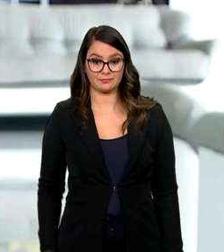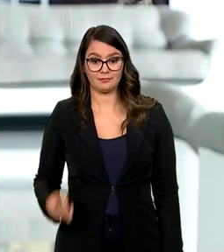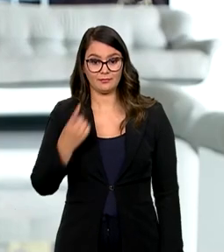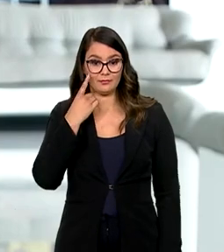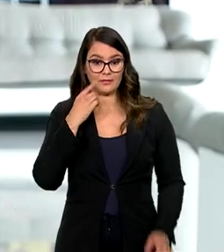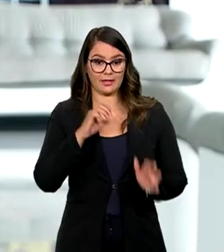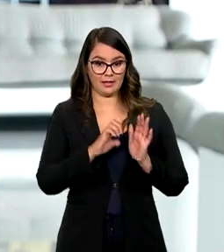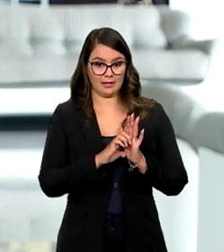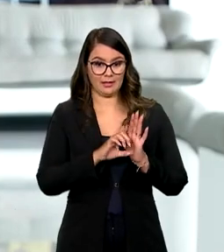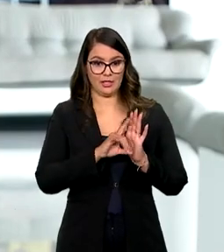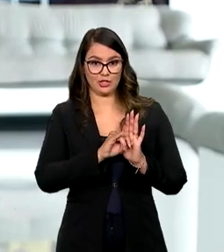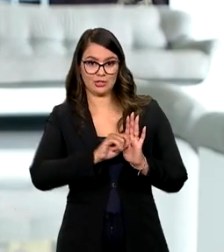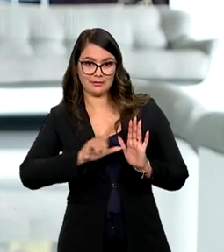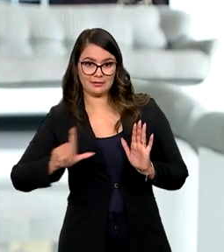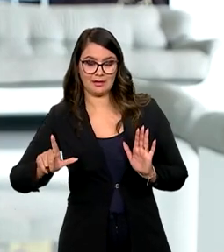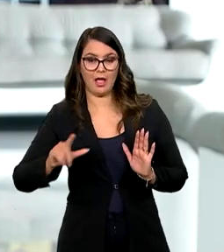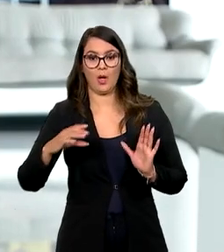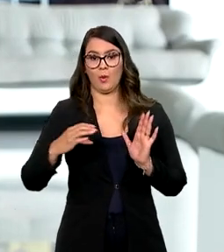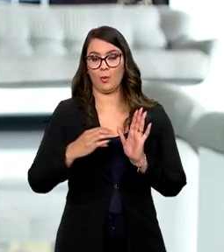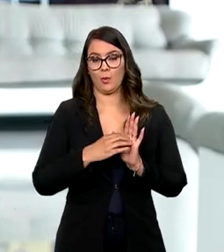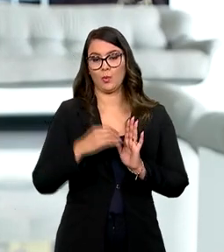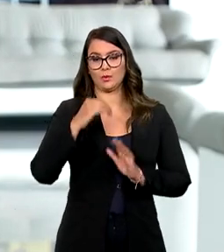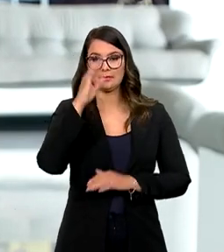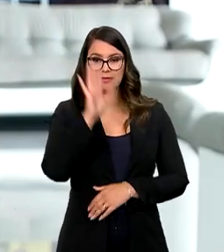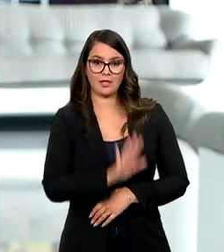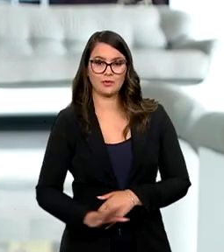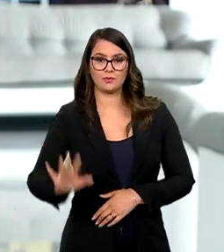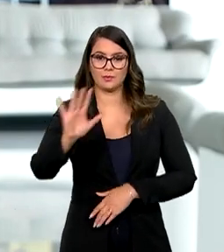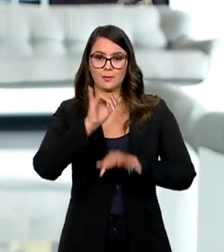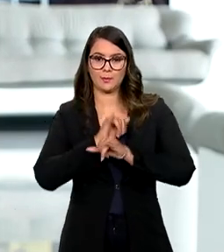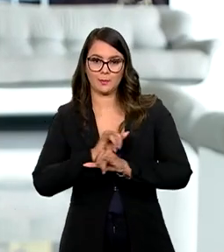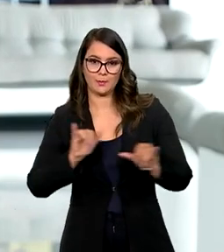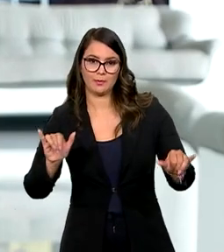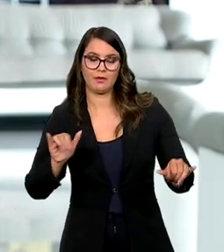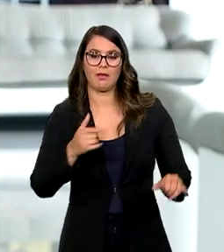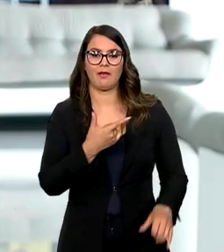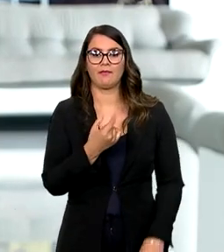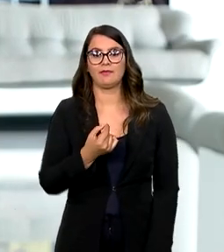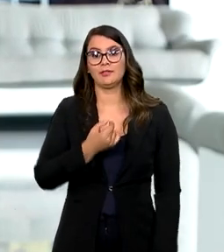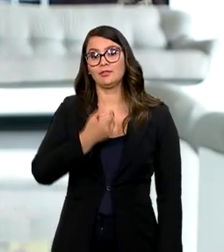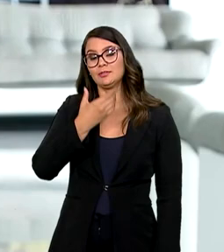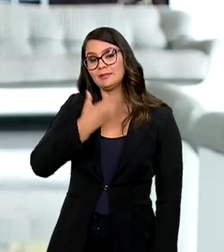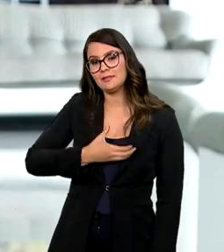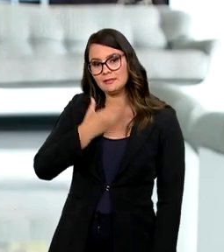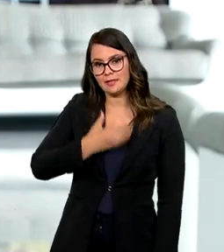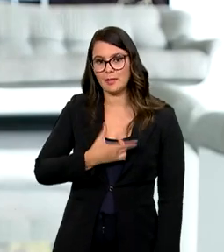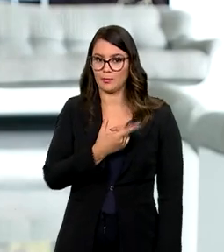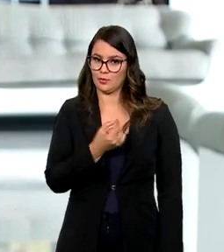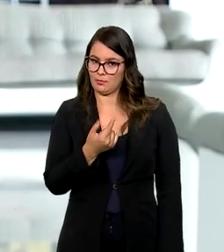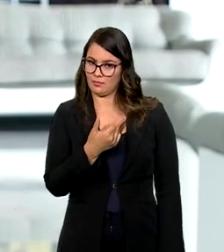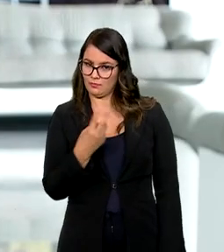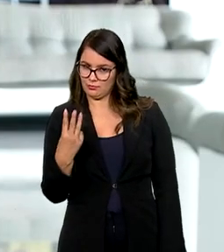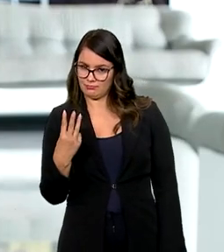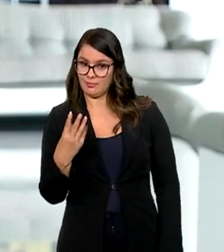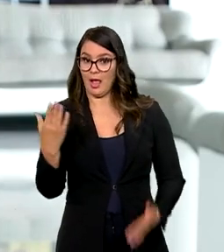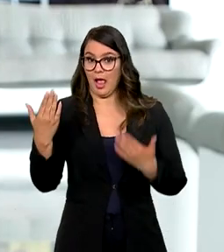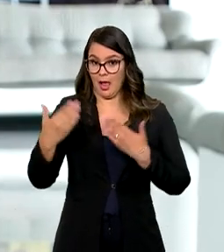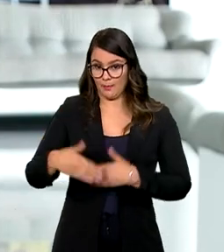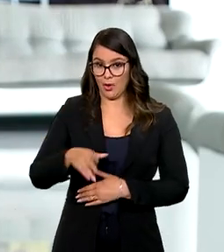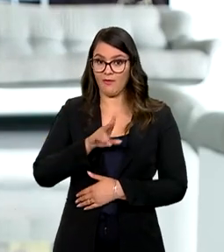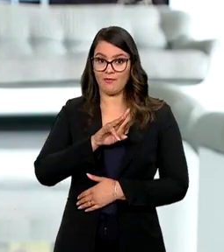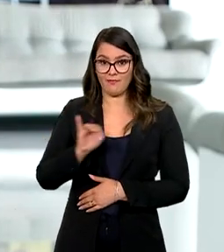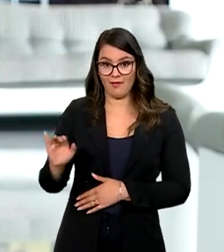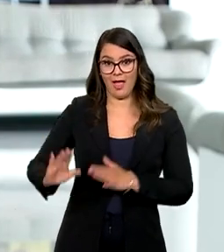o edital do concurso público nacional seja publicado no dia 20 de dezembro de 2023. A prova será